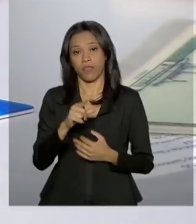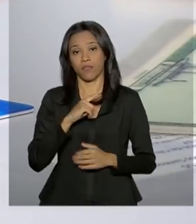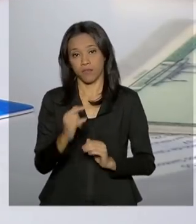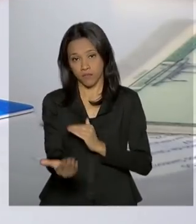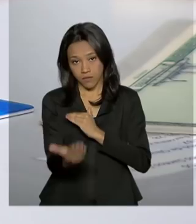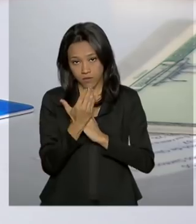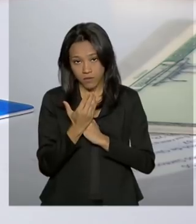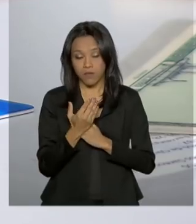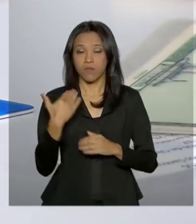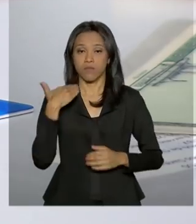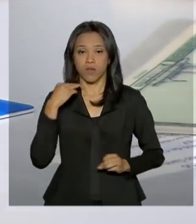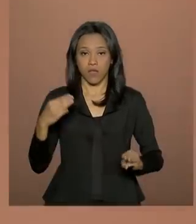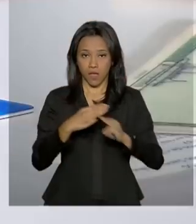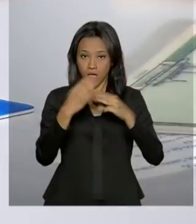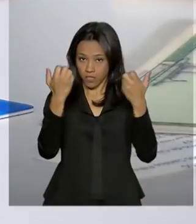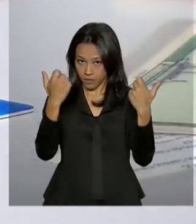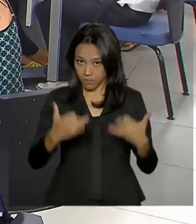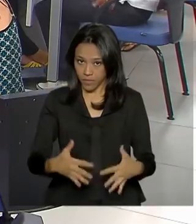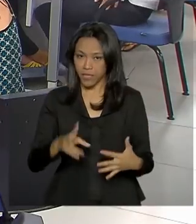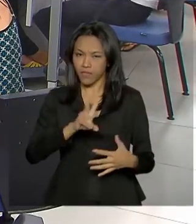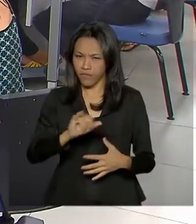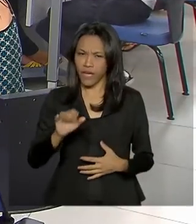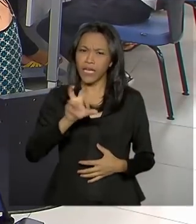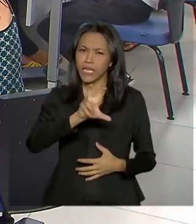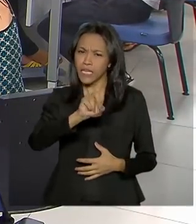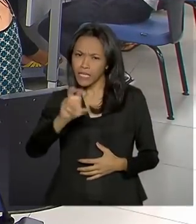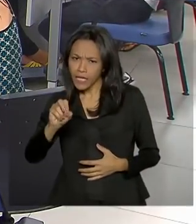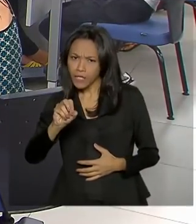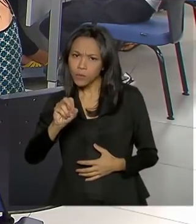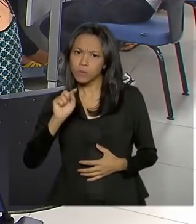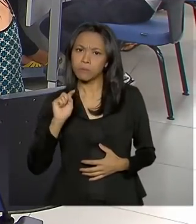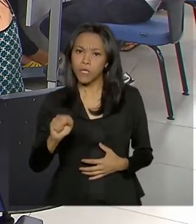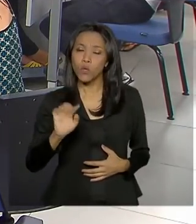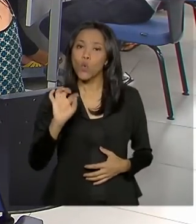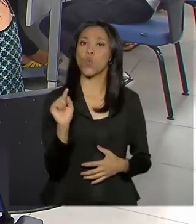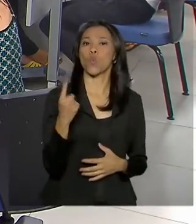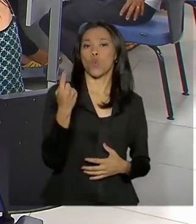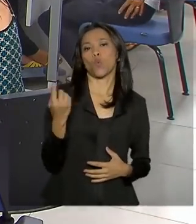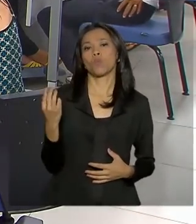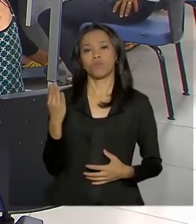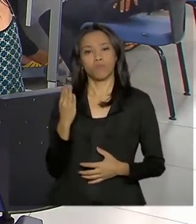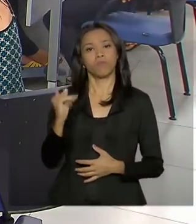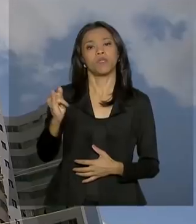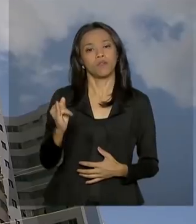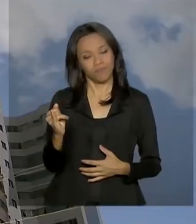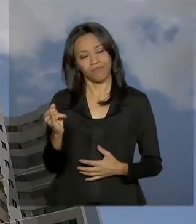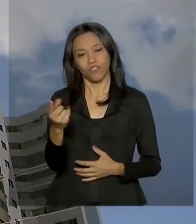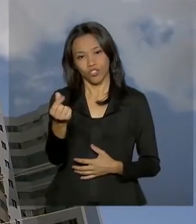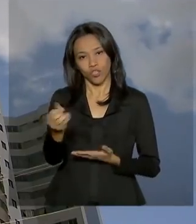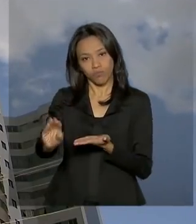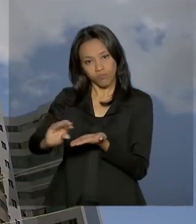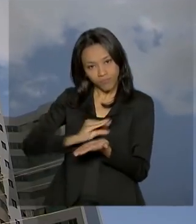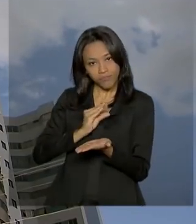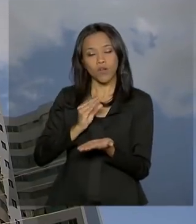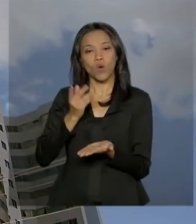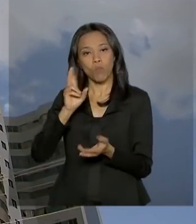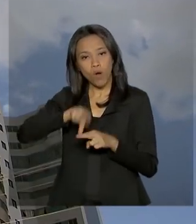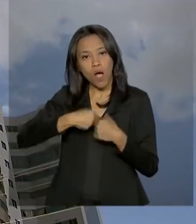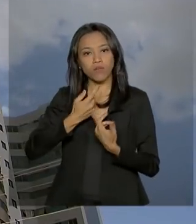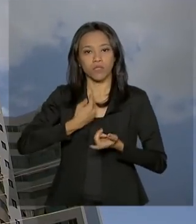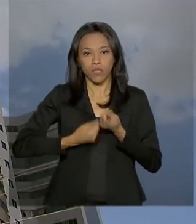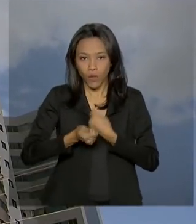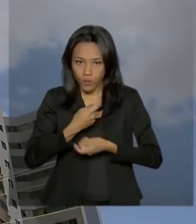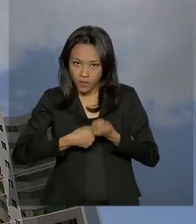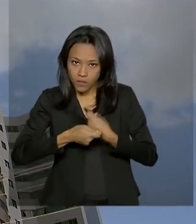Caixa estima que deve recuperar entre 500 mil e 1 bilhão neste ano com as negociações. A Caixa também anunciou